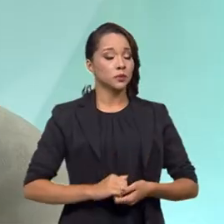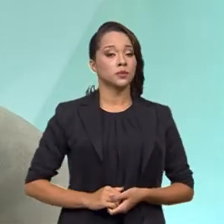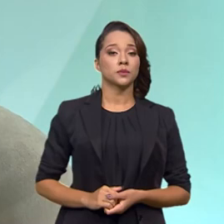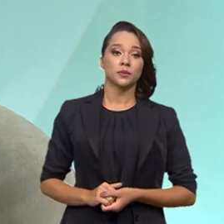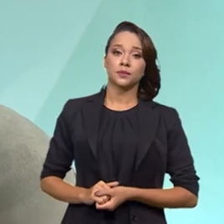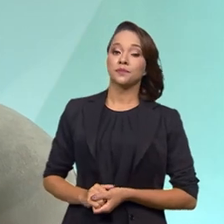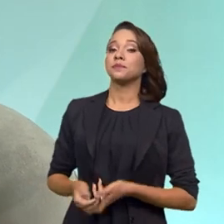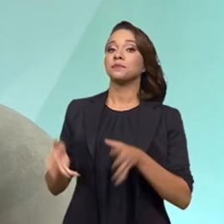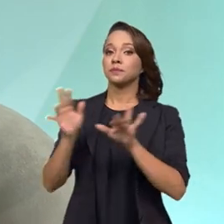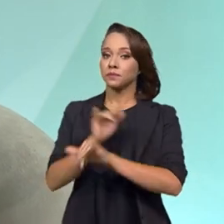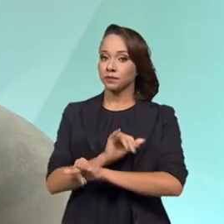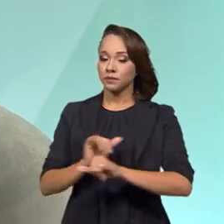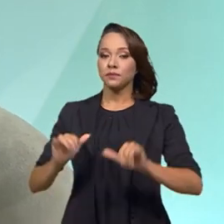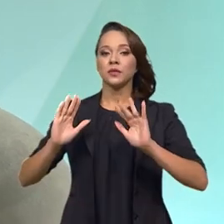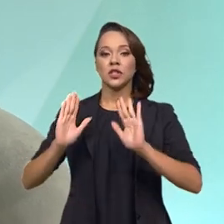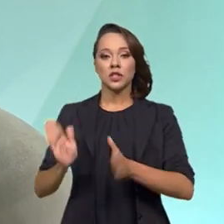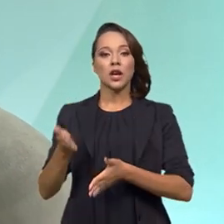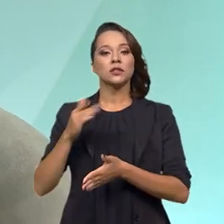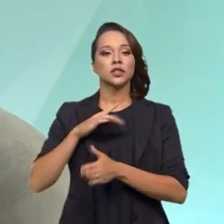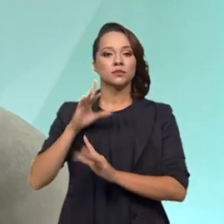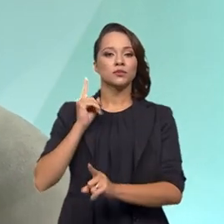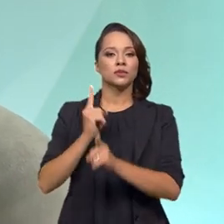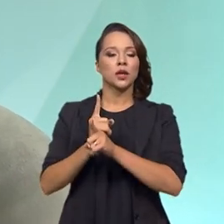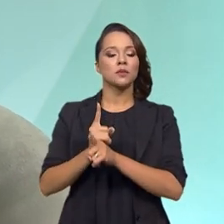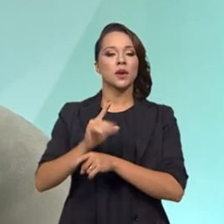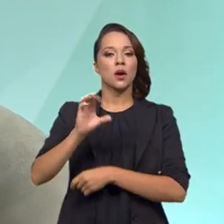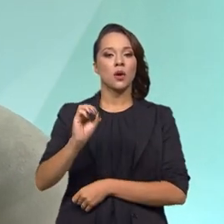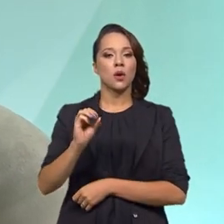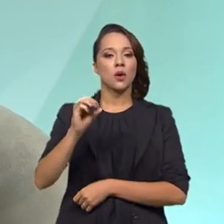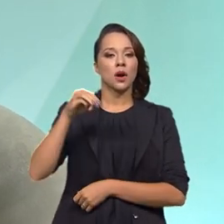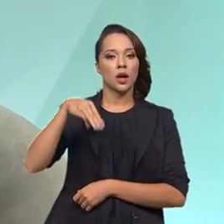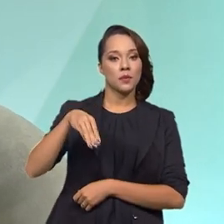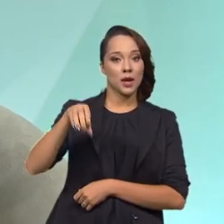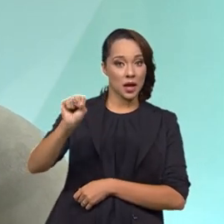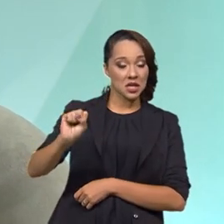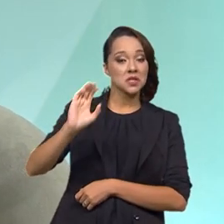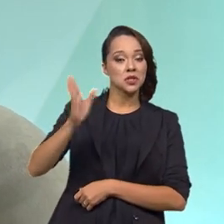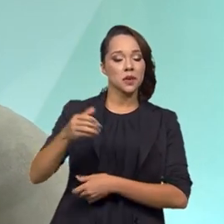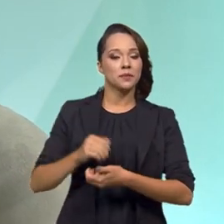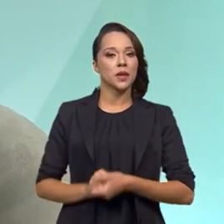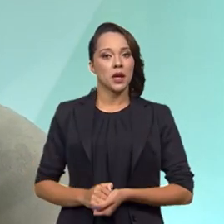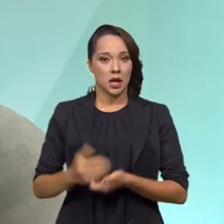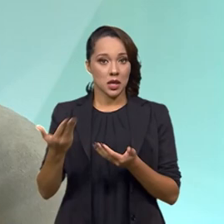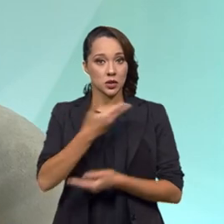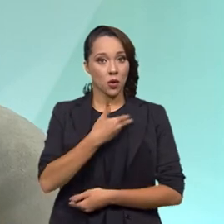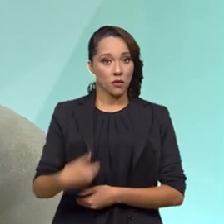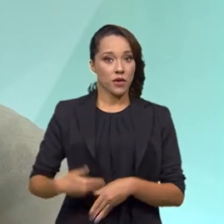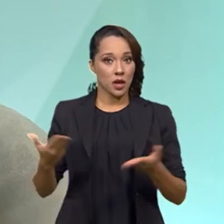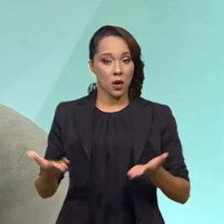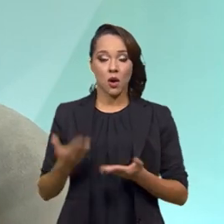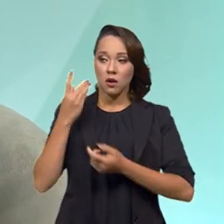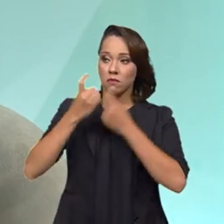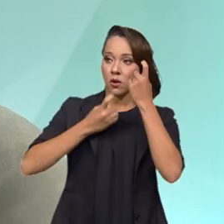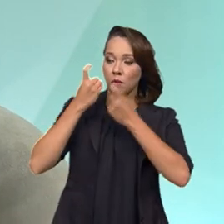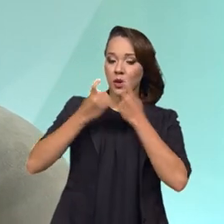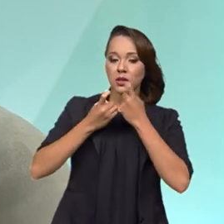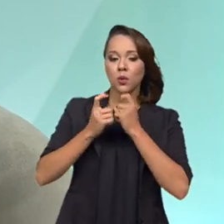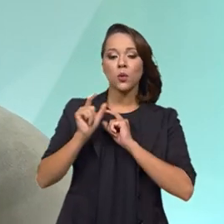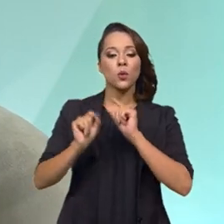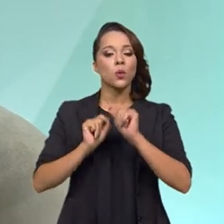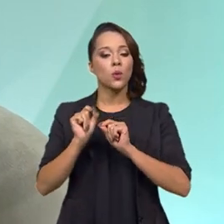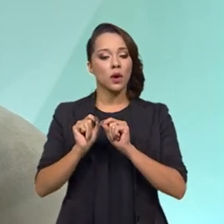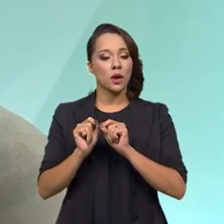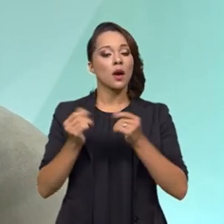Esses dados já tinham sido detectados pela Organização Mundial de Saúde. E nesse atual governo, a nossa preocupação é exatamente